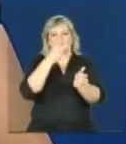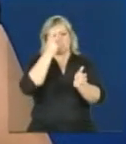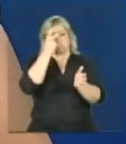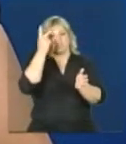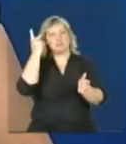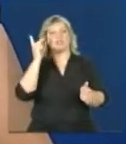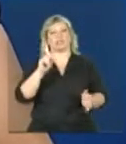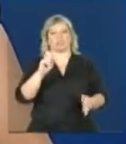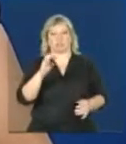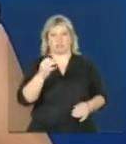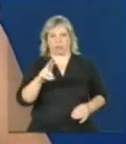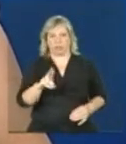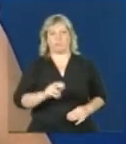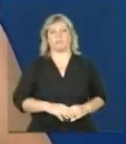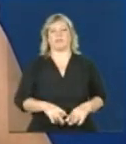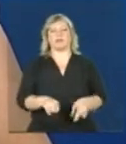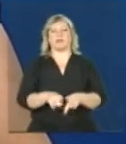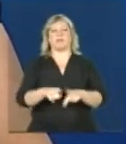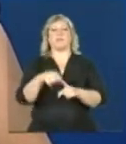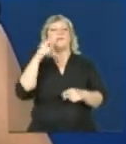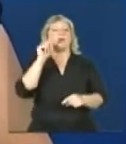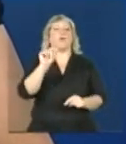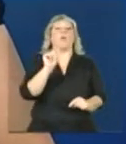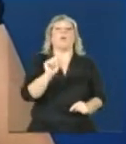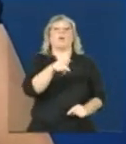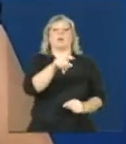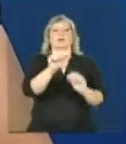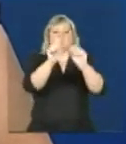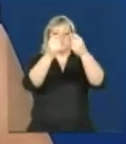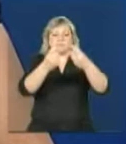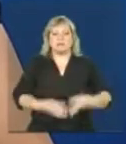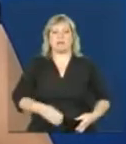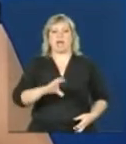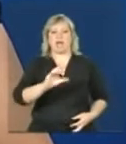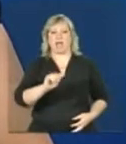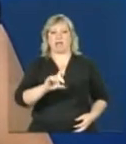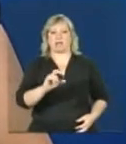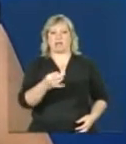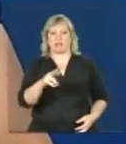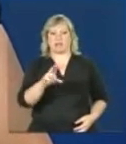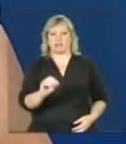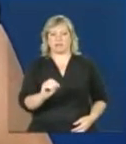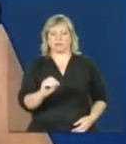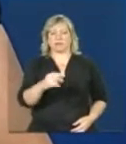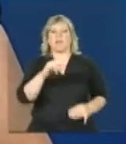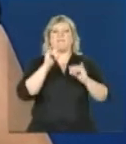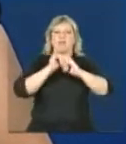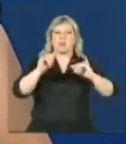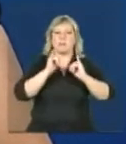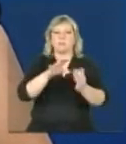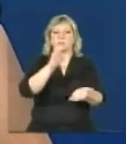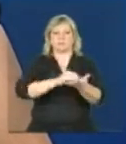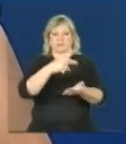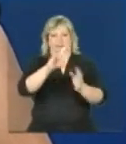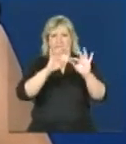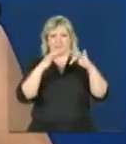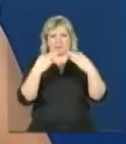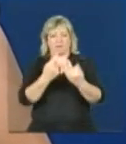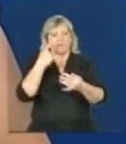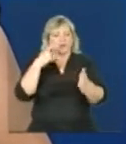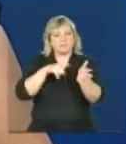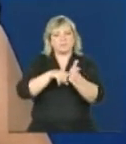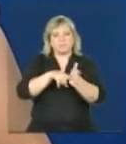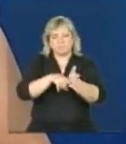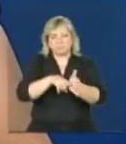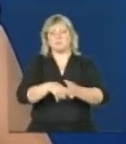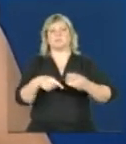inconsistência no cadastro da família apontado por esses cruzamentos que nós fazemos com outros registros administrativos e é uma